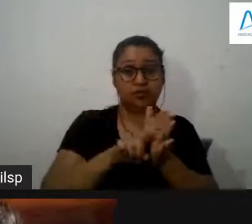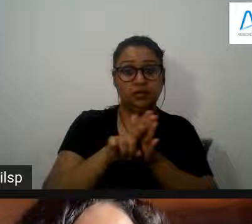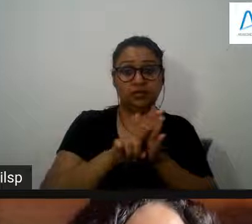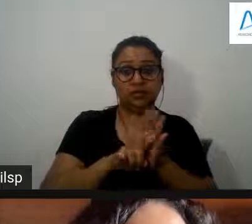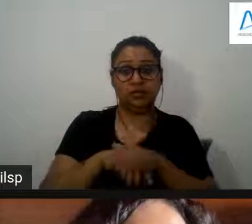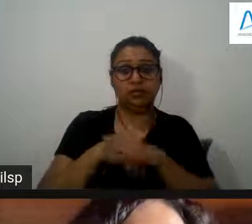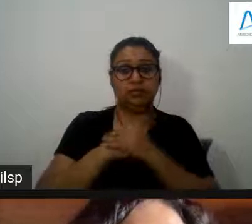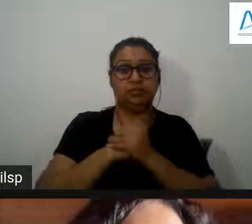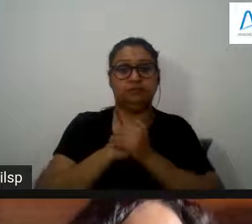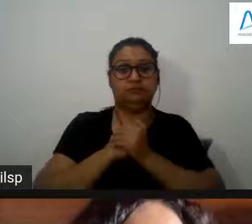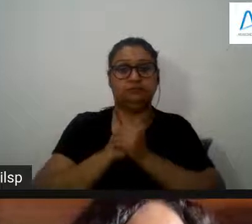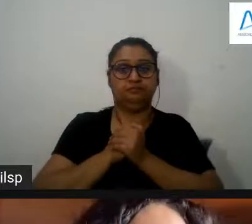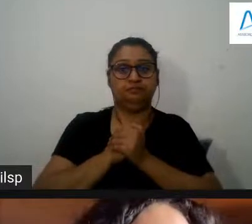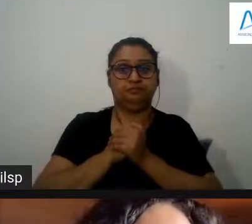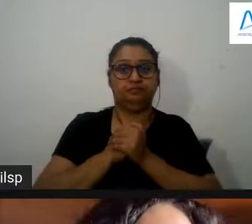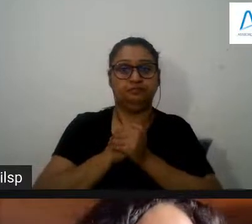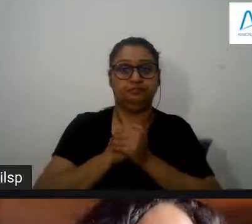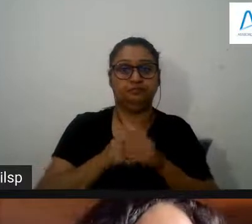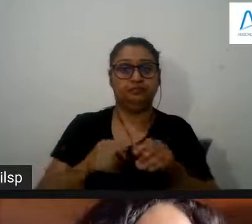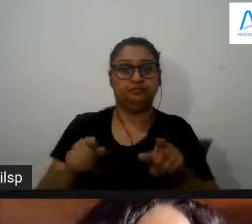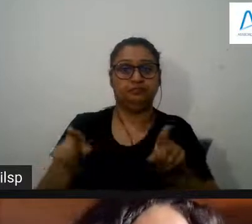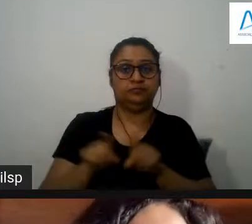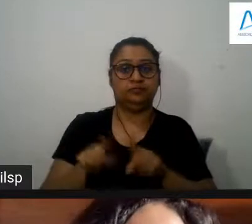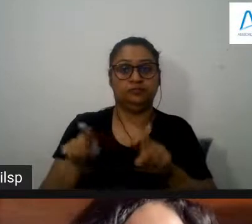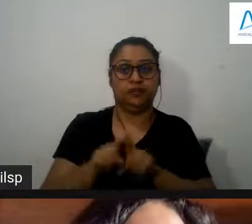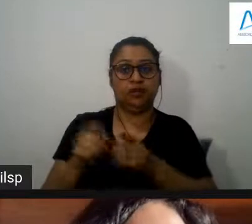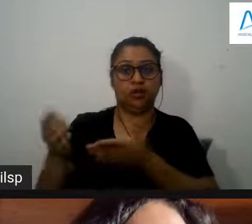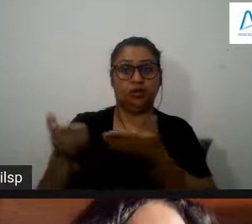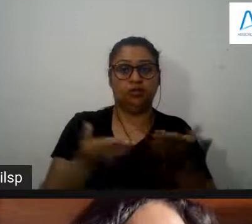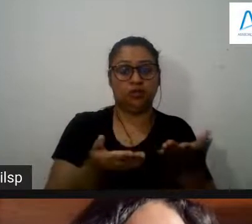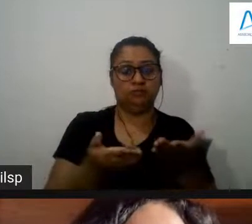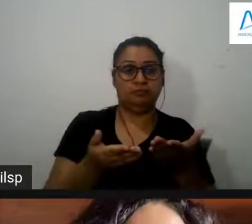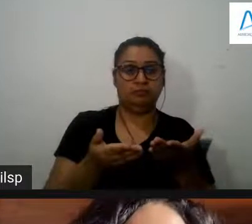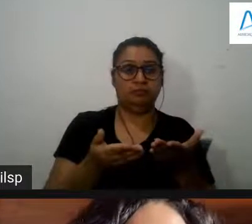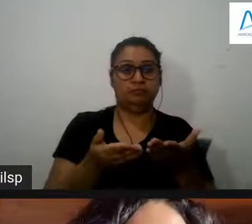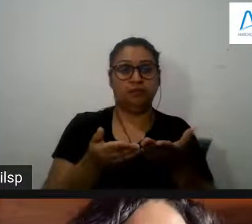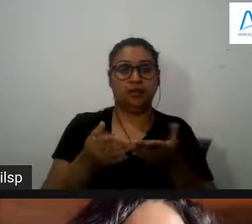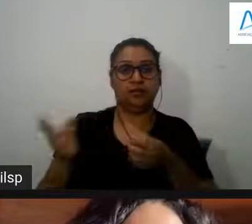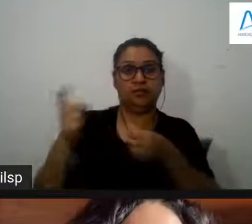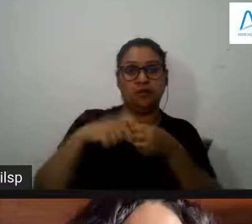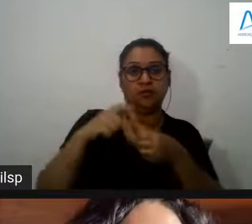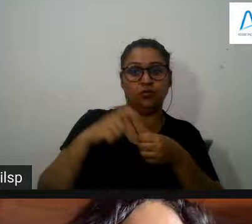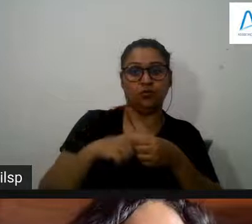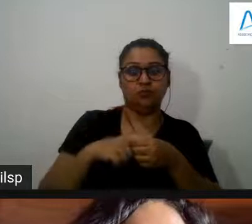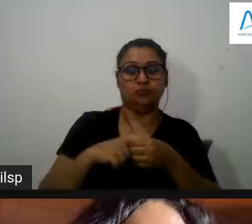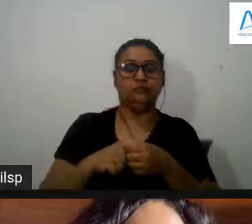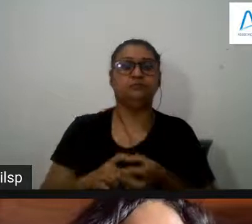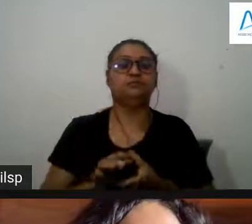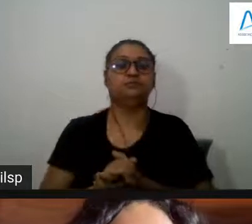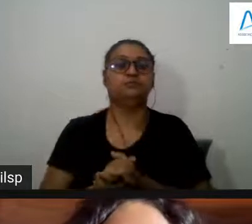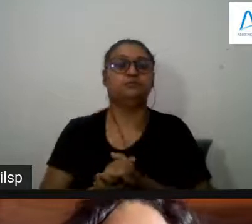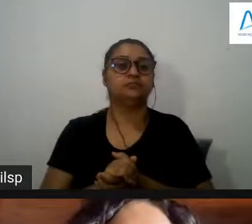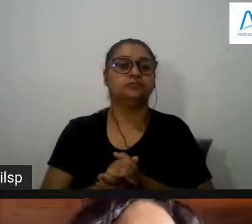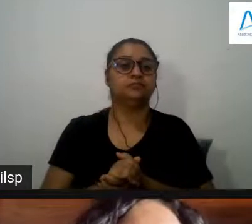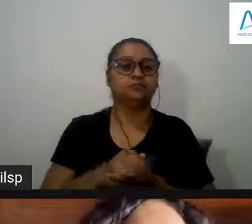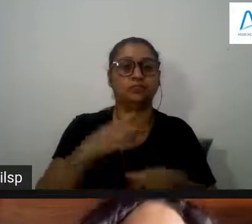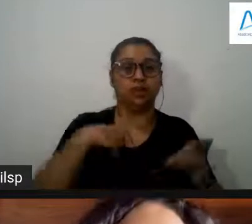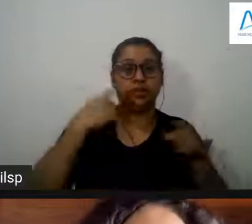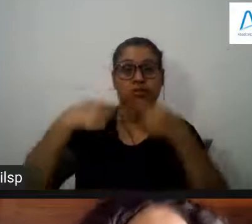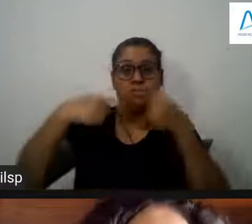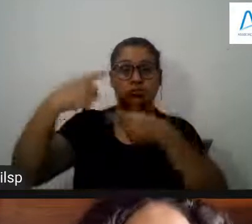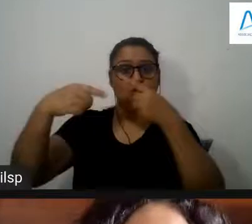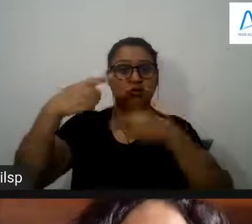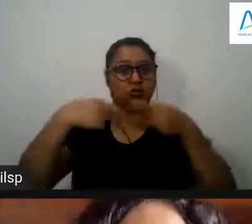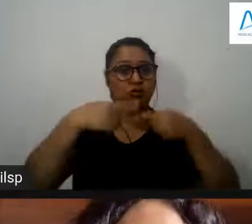Antônia para retornar à sala para nós começarmos então um pouquinho esse debate discutir um pouquinho para ir um pouco